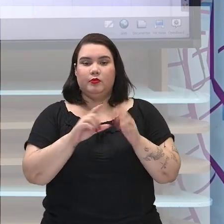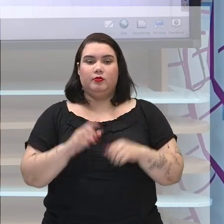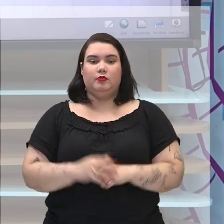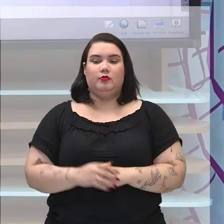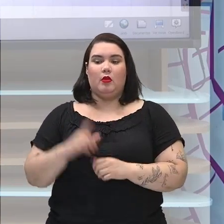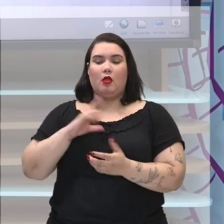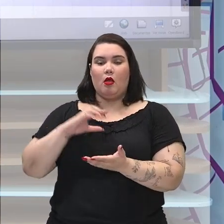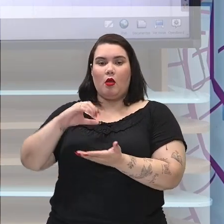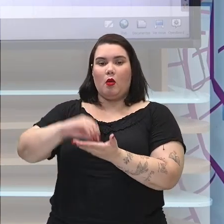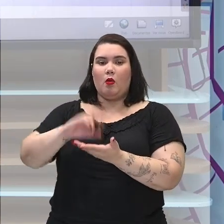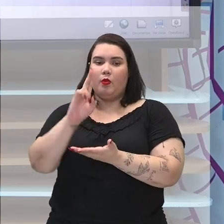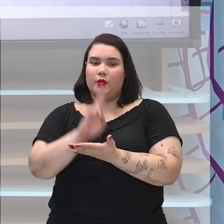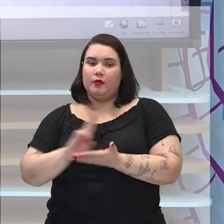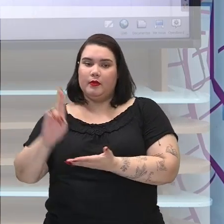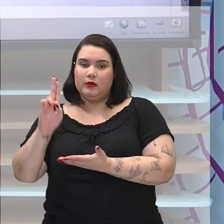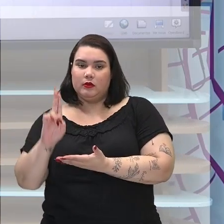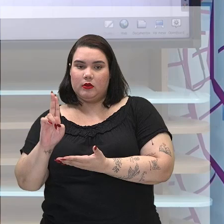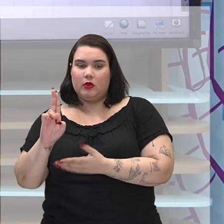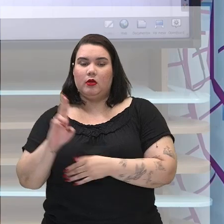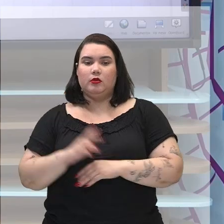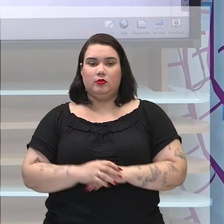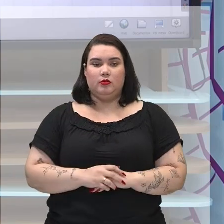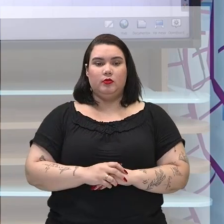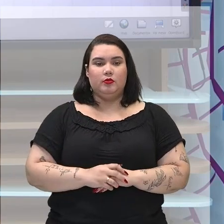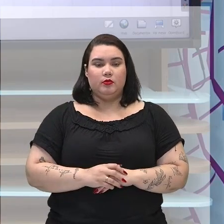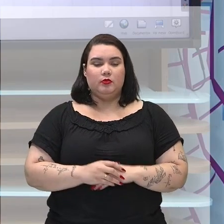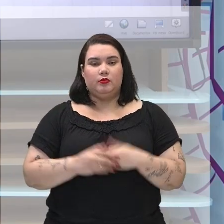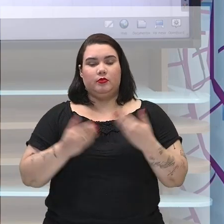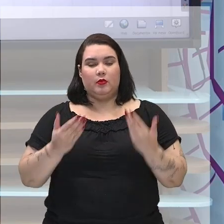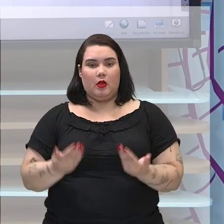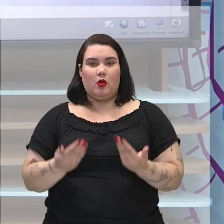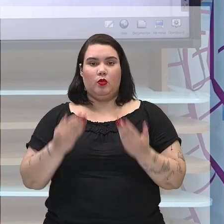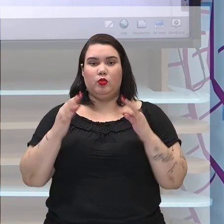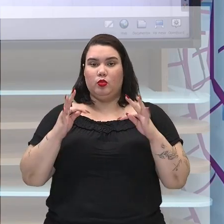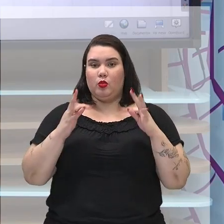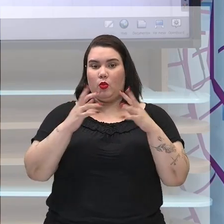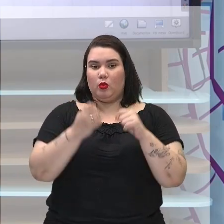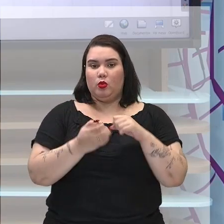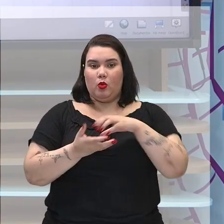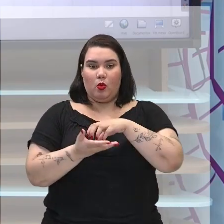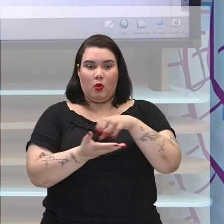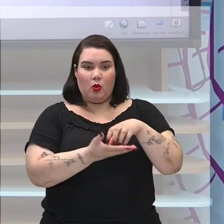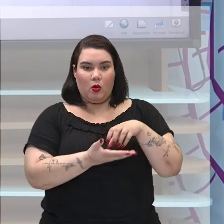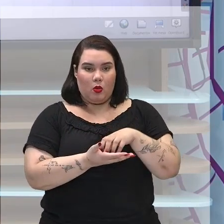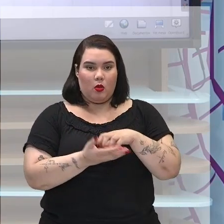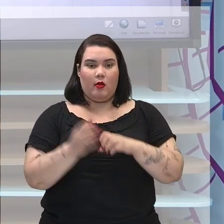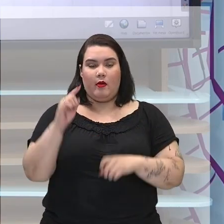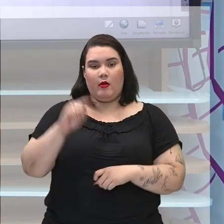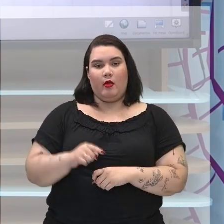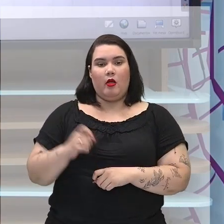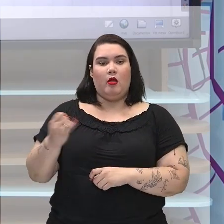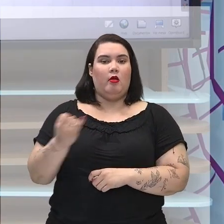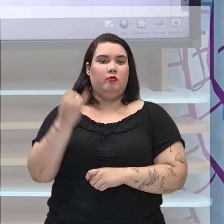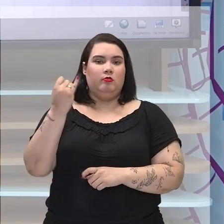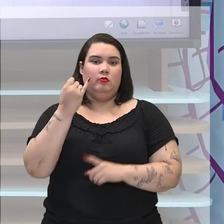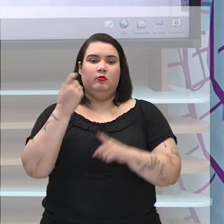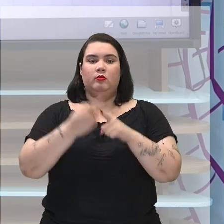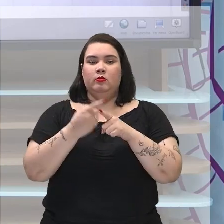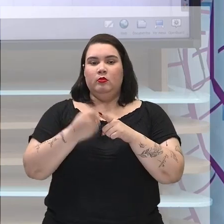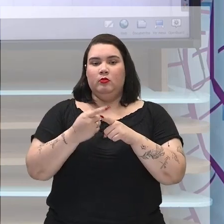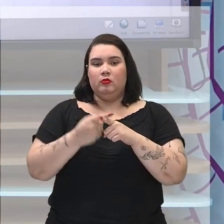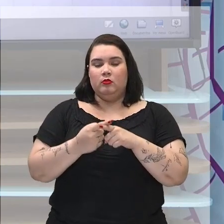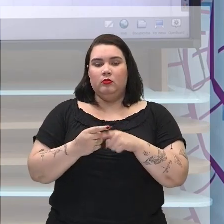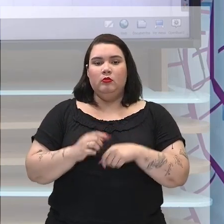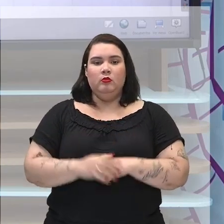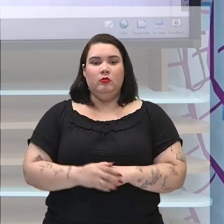universidades, né, isso, todas essas instituições, elas são importantes, por quê? Porque